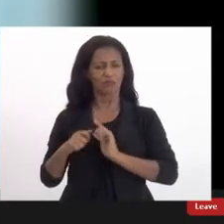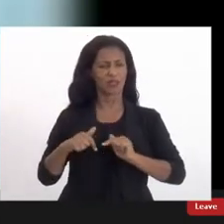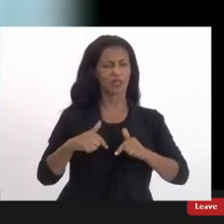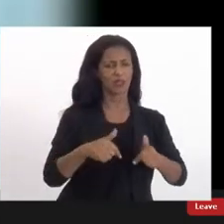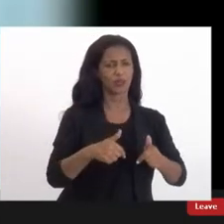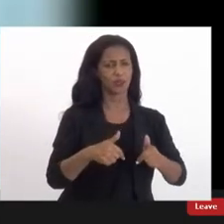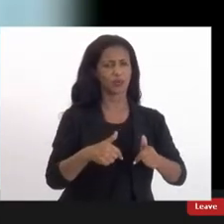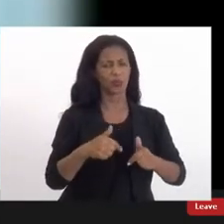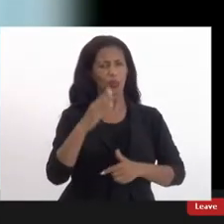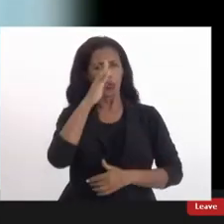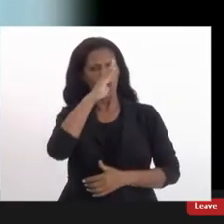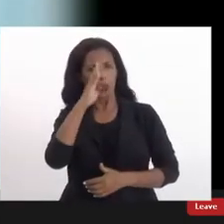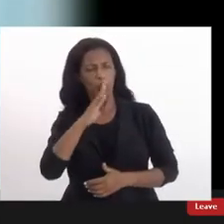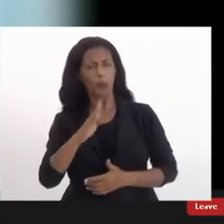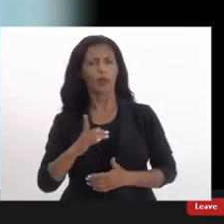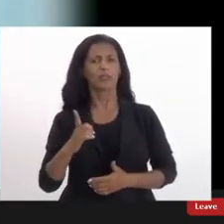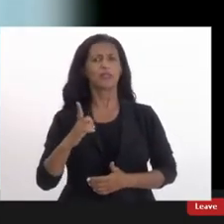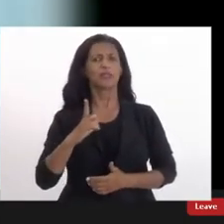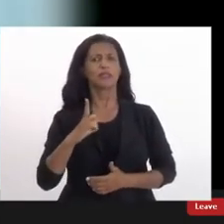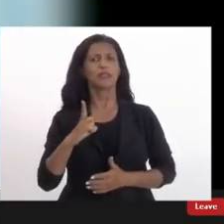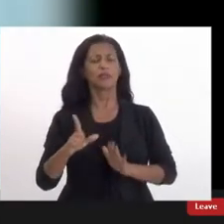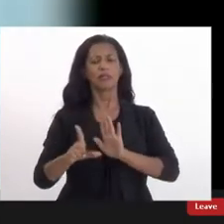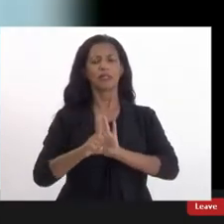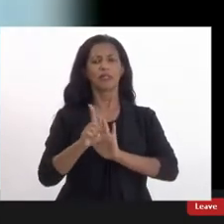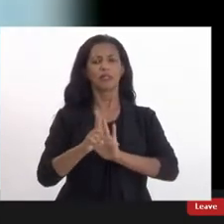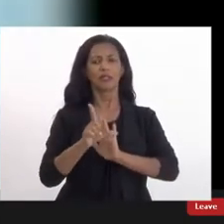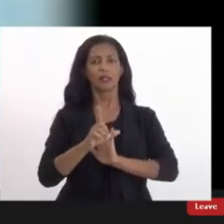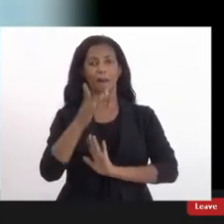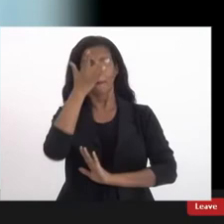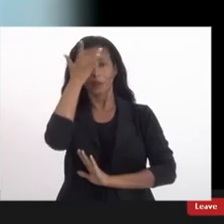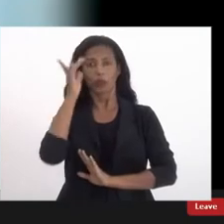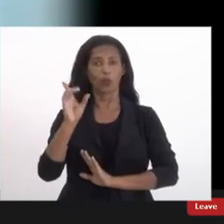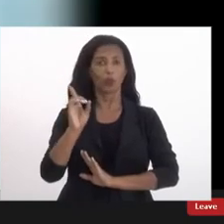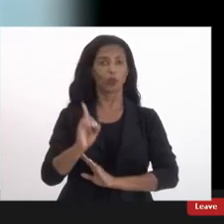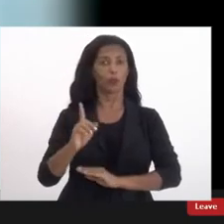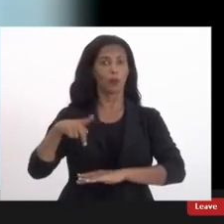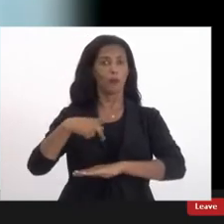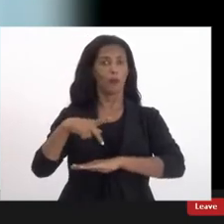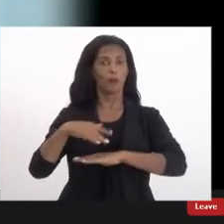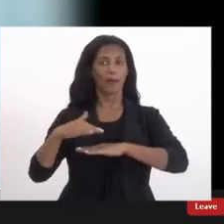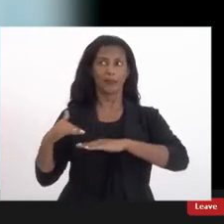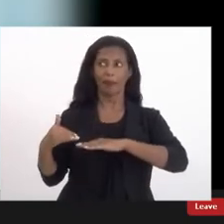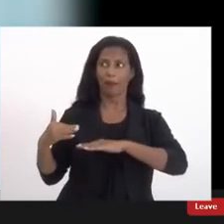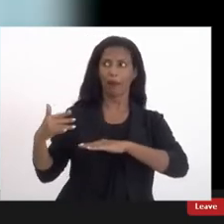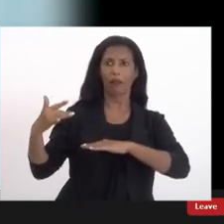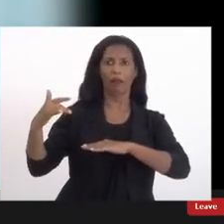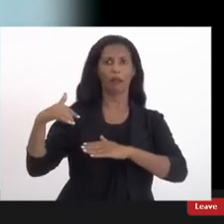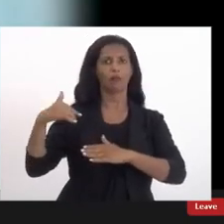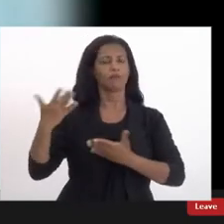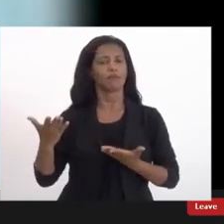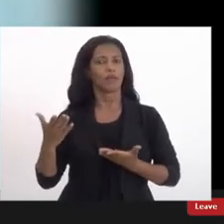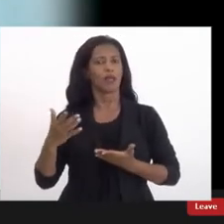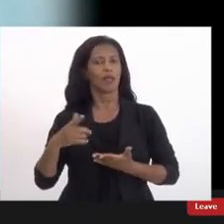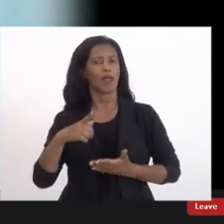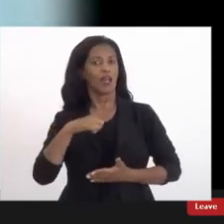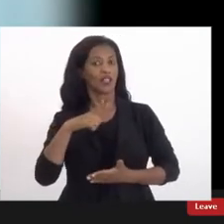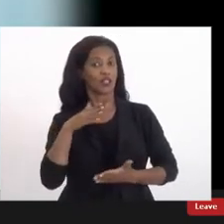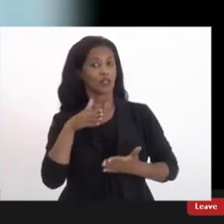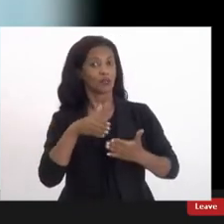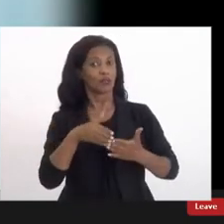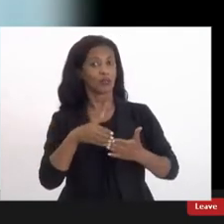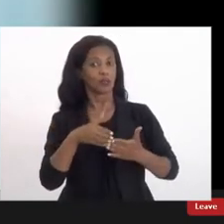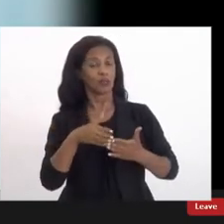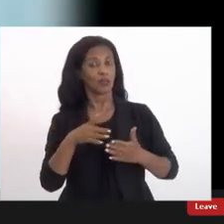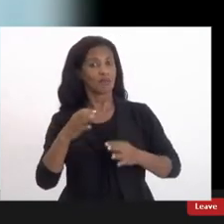né o Brasil ele em termos de legislação para a pessoa com deficiência nos países mais avançados mas a gente tem uma questão séria de